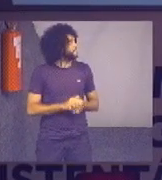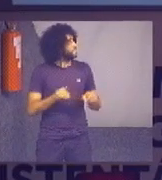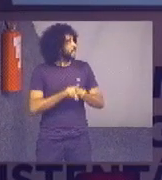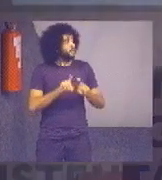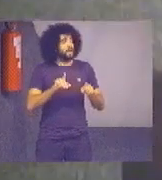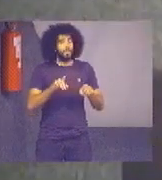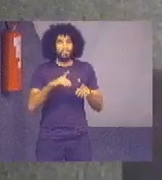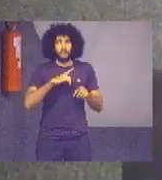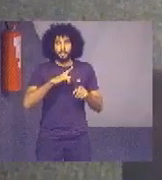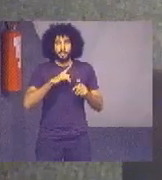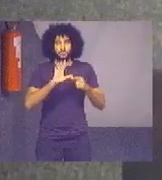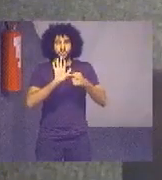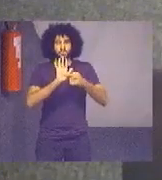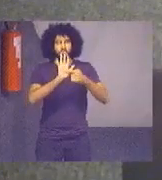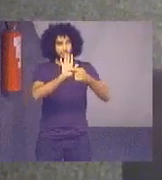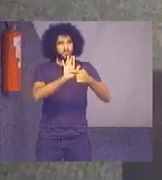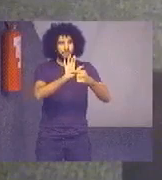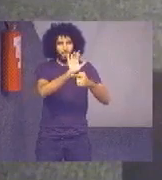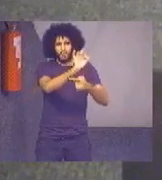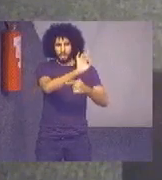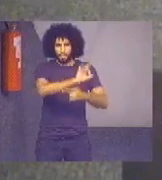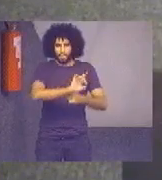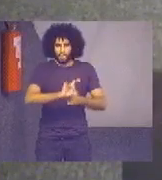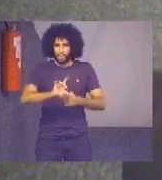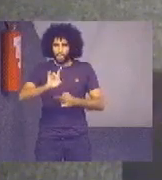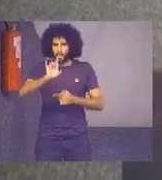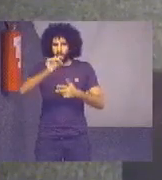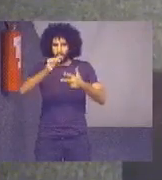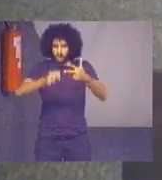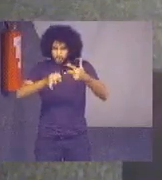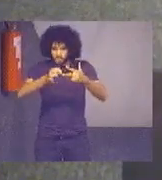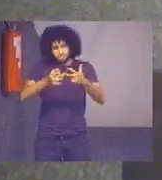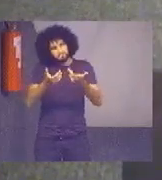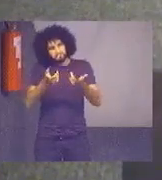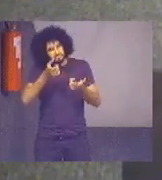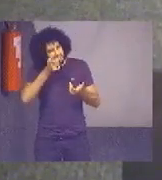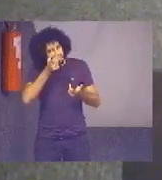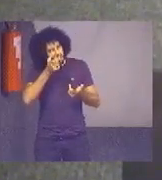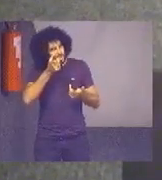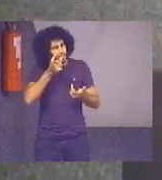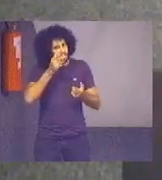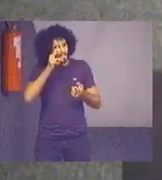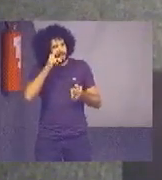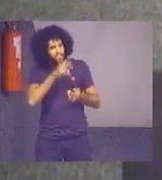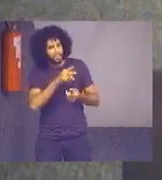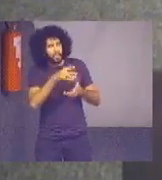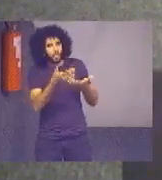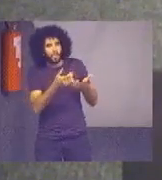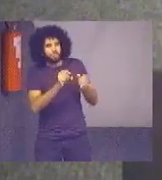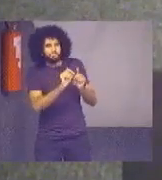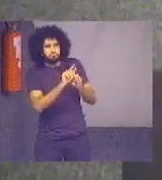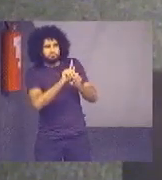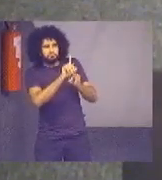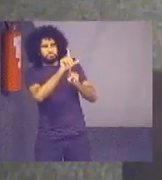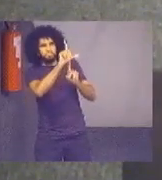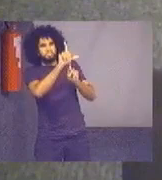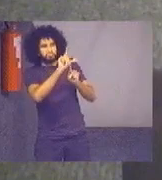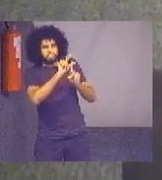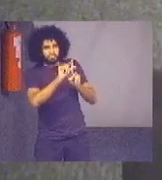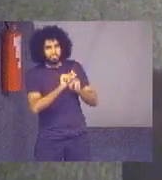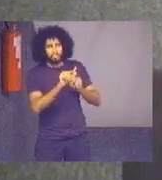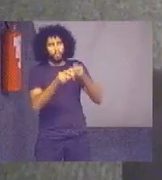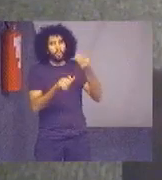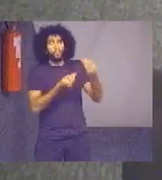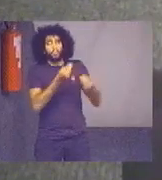para cada segmento de justiça, que aí pode ser mais interessante para os tribunais olharem o seu desempenho em relação aos